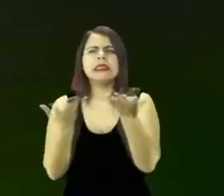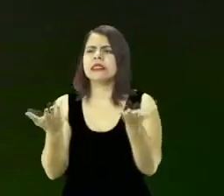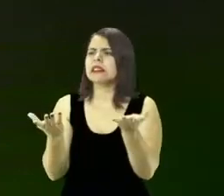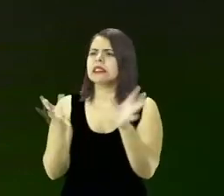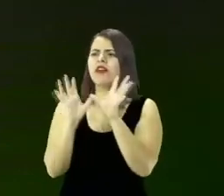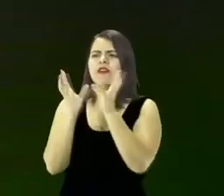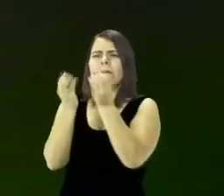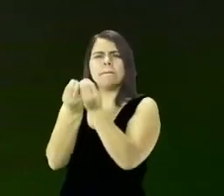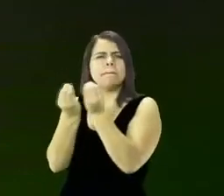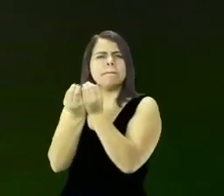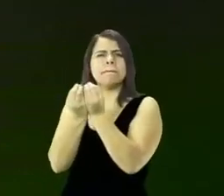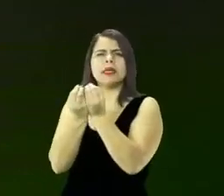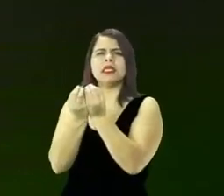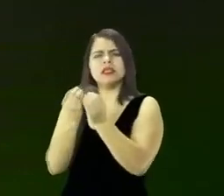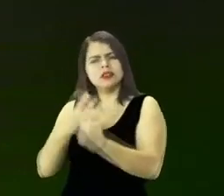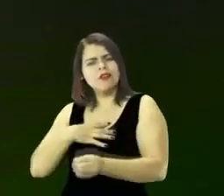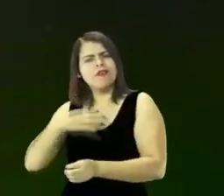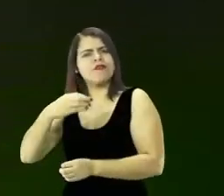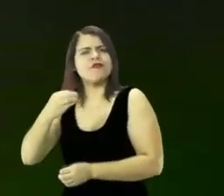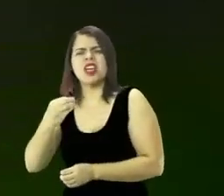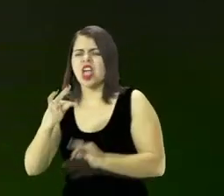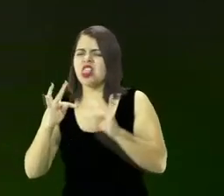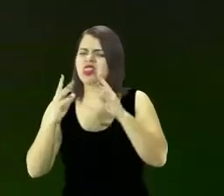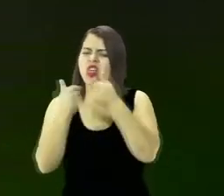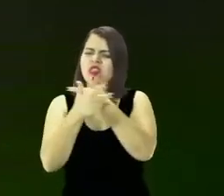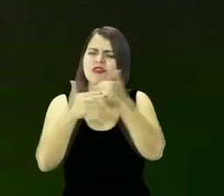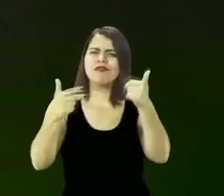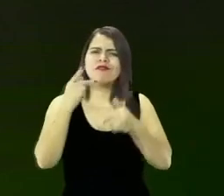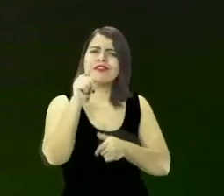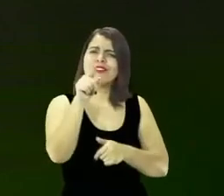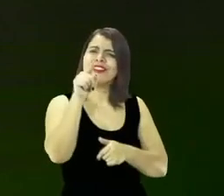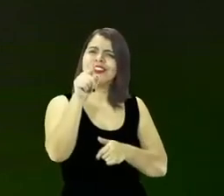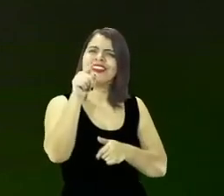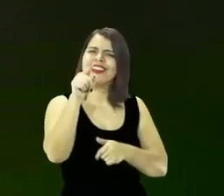tudo o você faz, tome posse de uma realidade nova hoje.